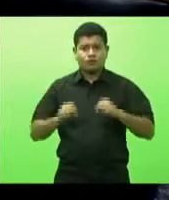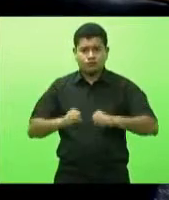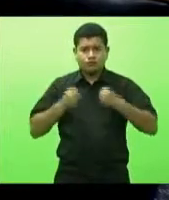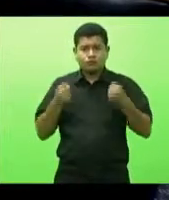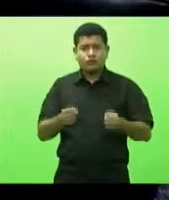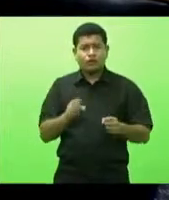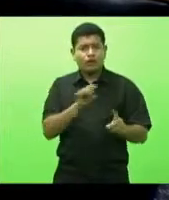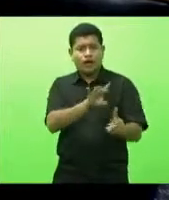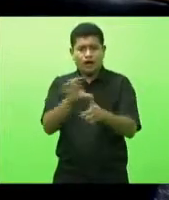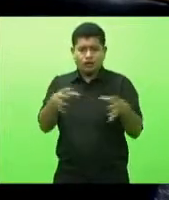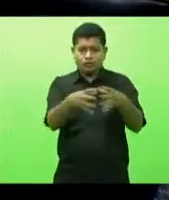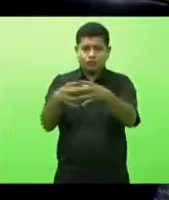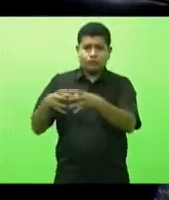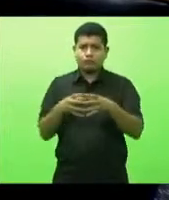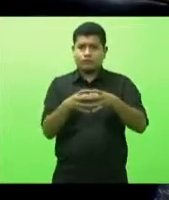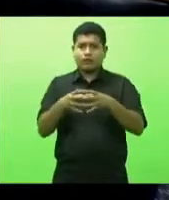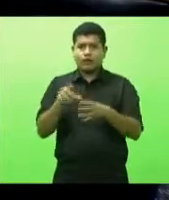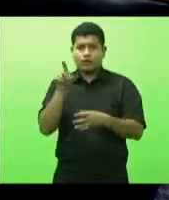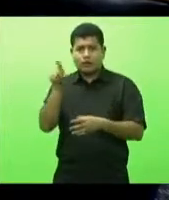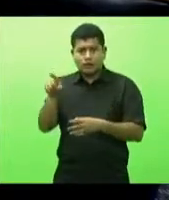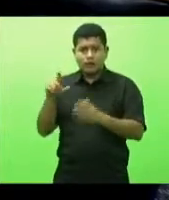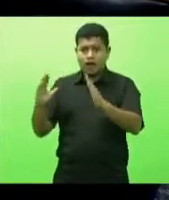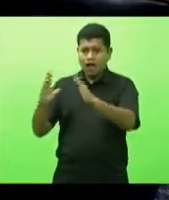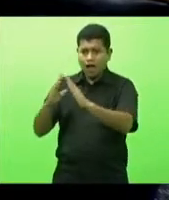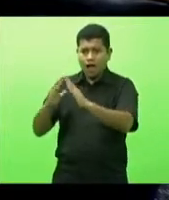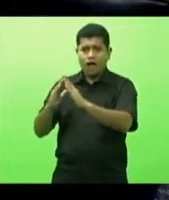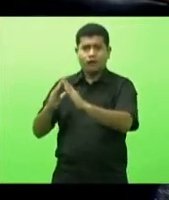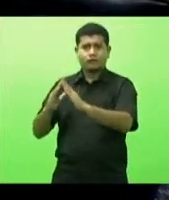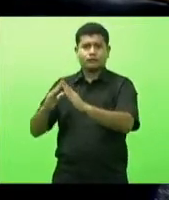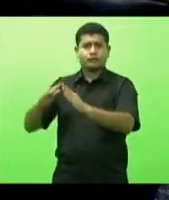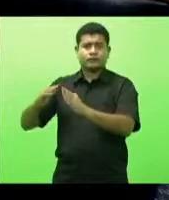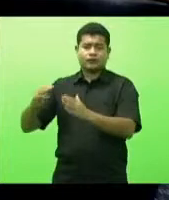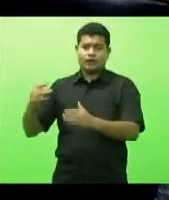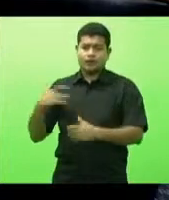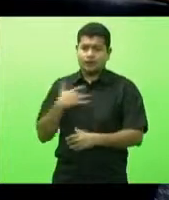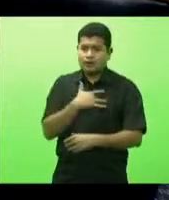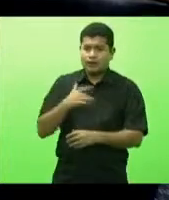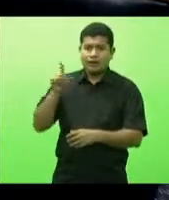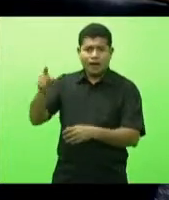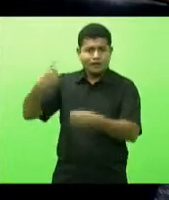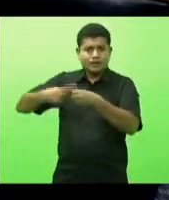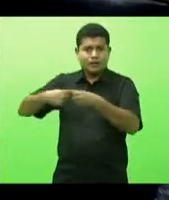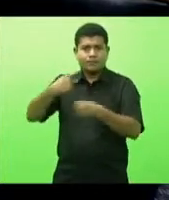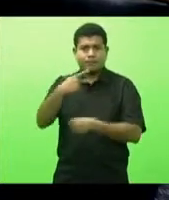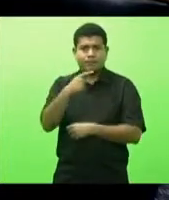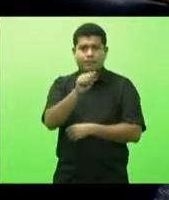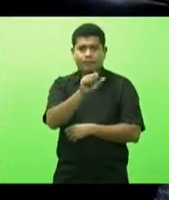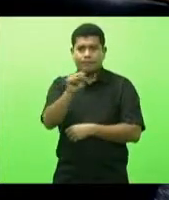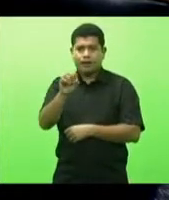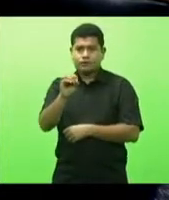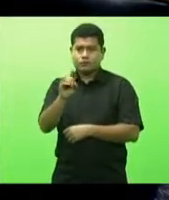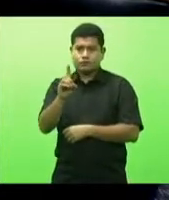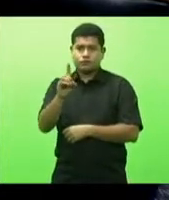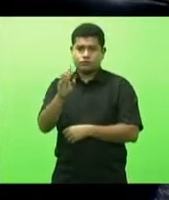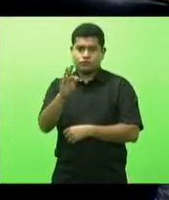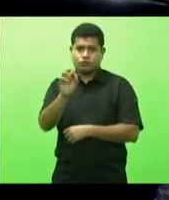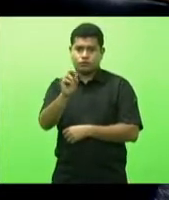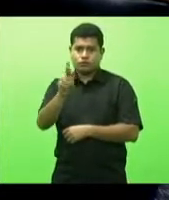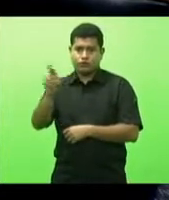desde aquele posto de vacinação lá do município de Paço de Torres a secretaria de estado da saúde